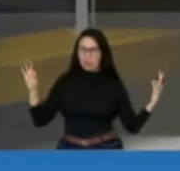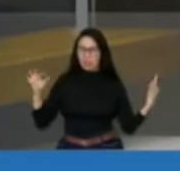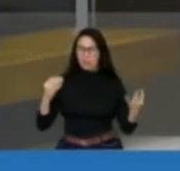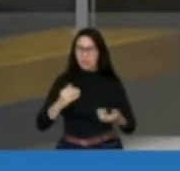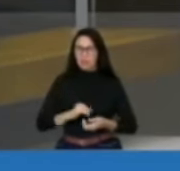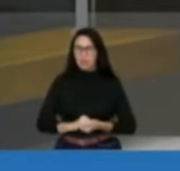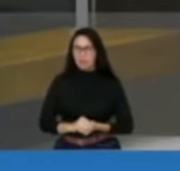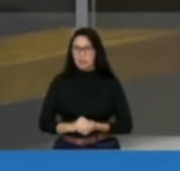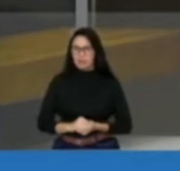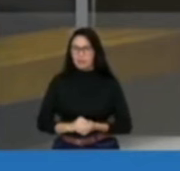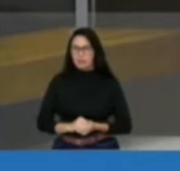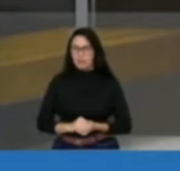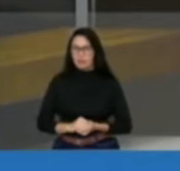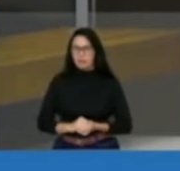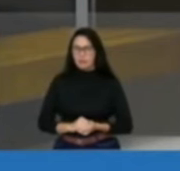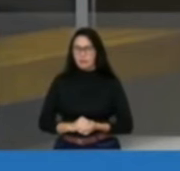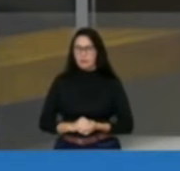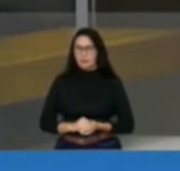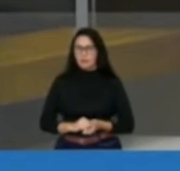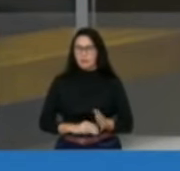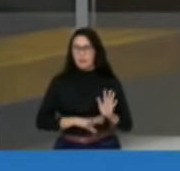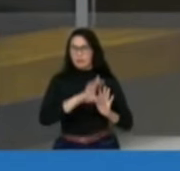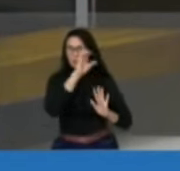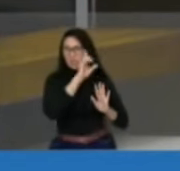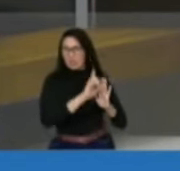O diretor de investigação...